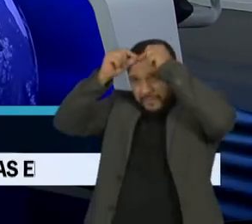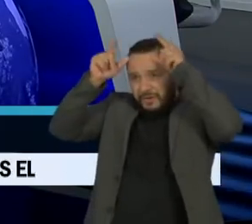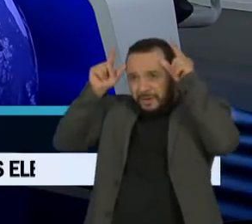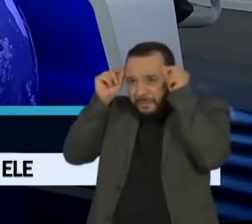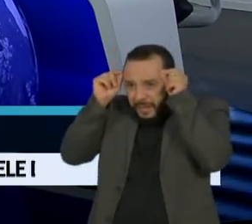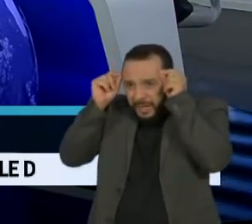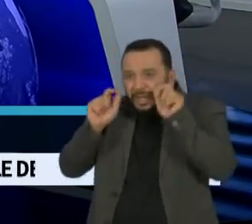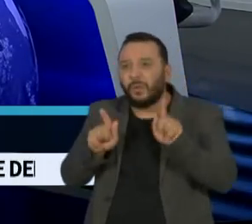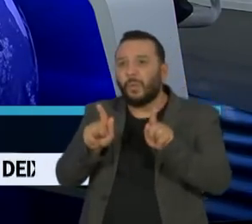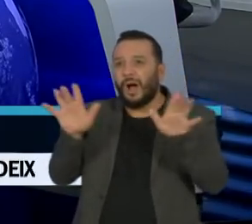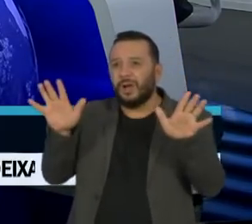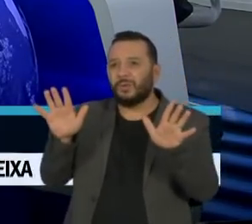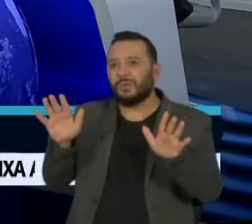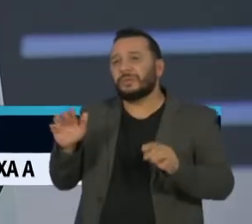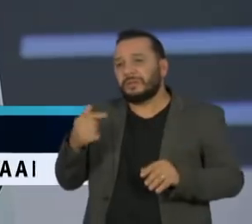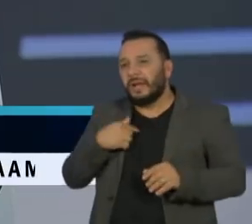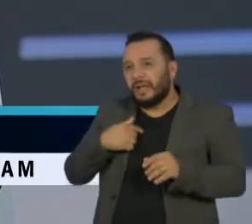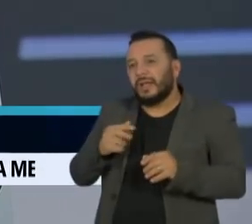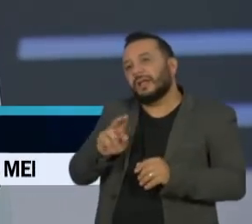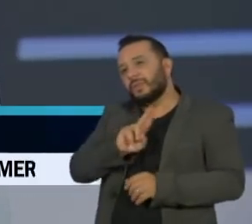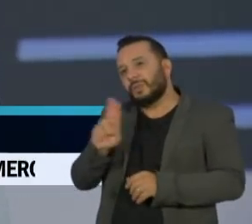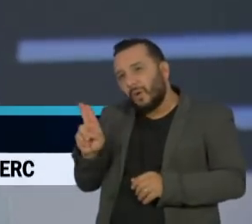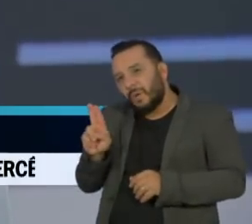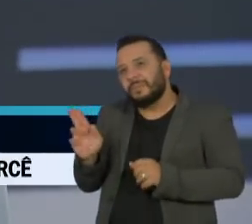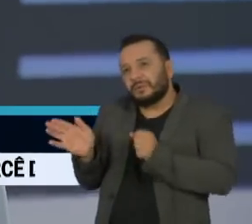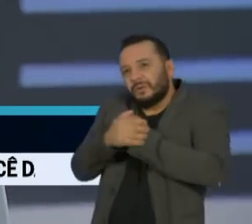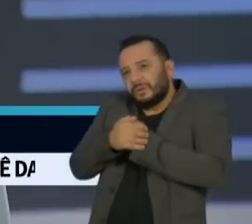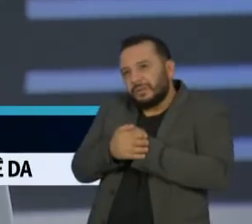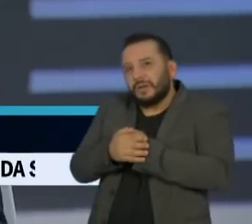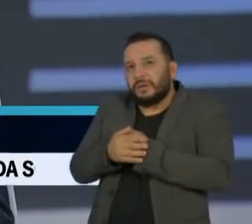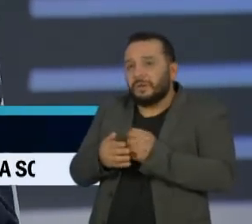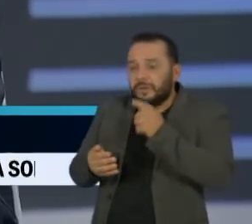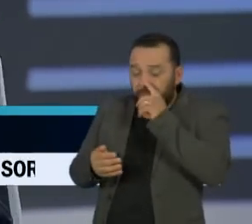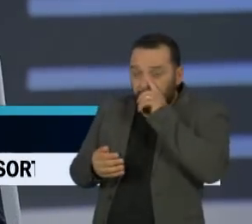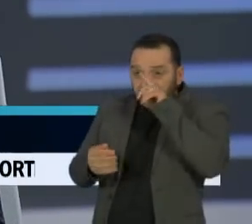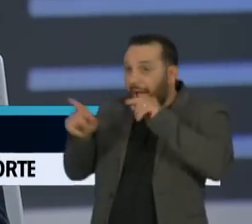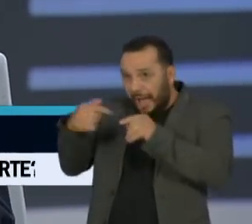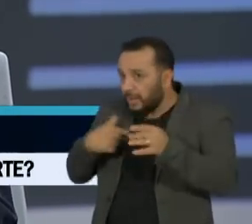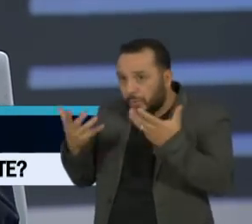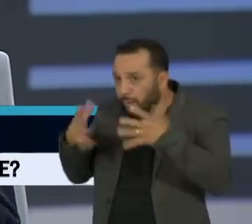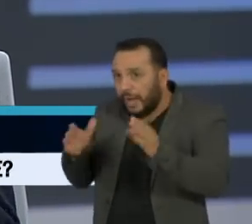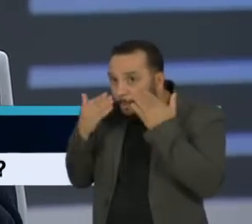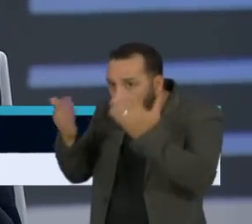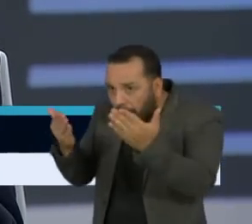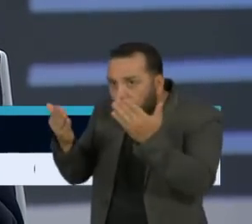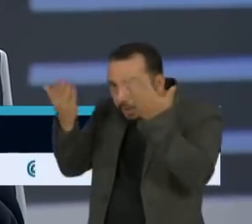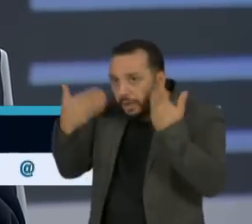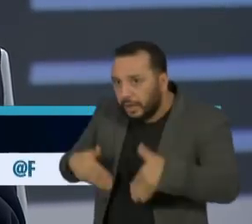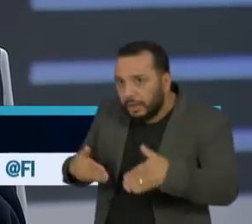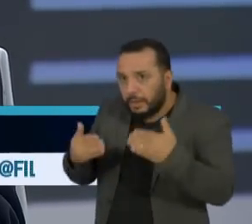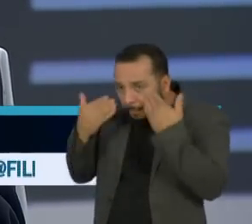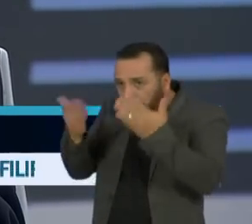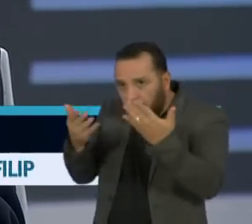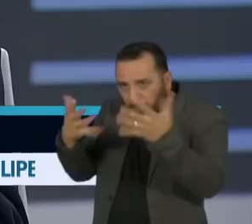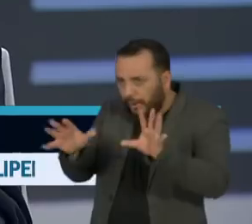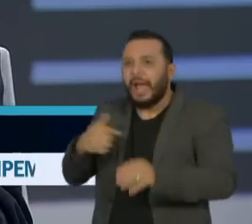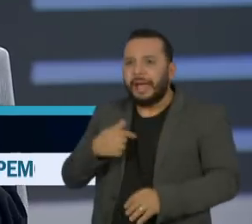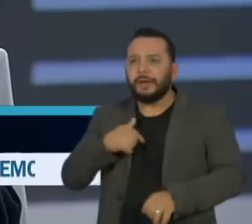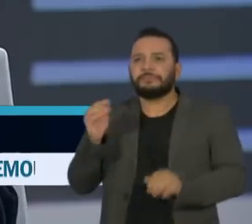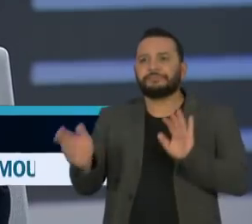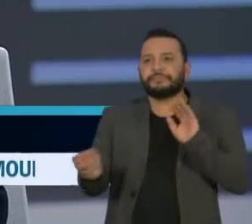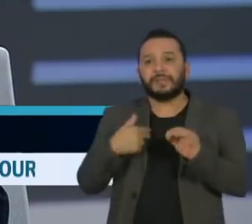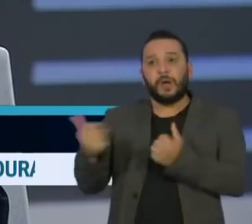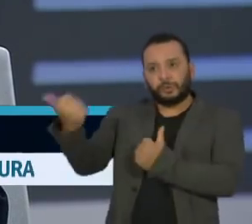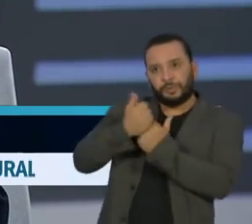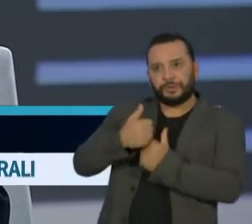se identificar. Como ela não pode se identificar, eu me identifico. Não tem problema nenhum. É duro porque você vê, nós